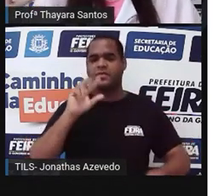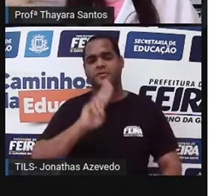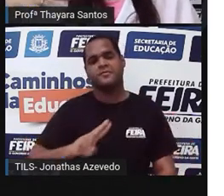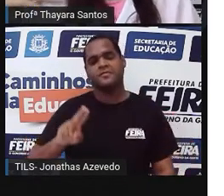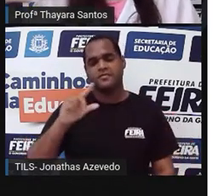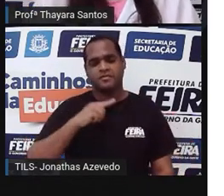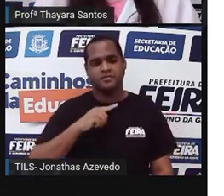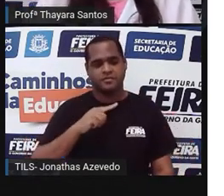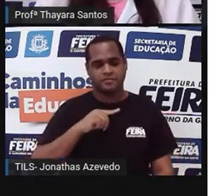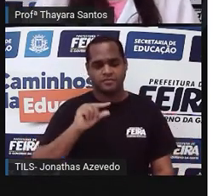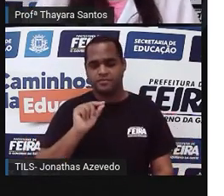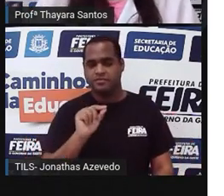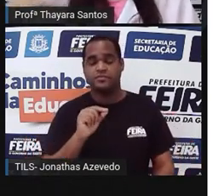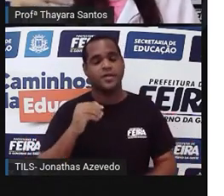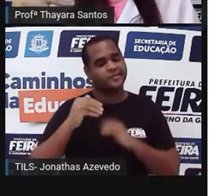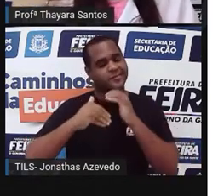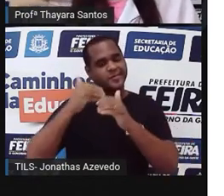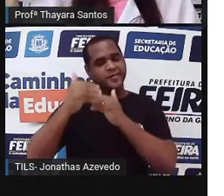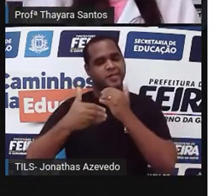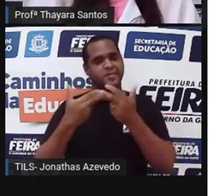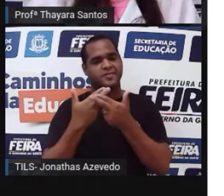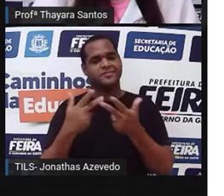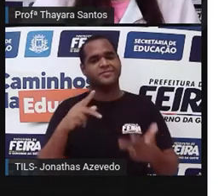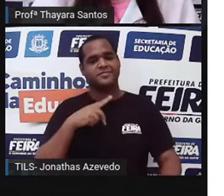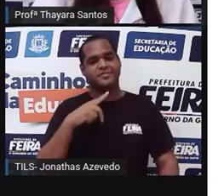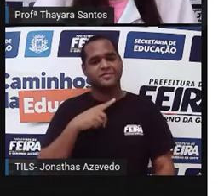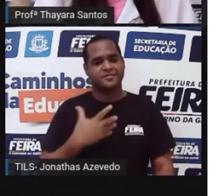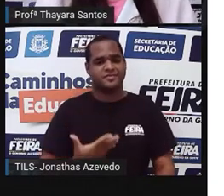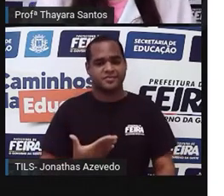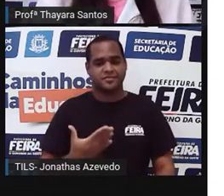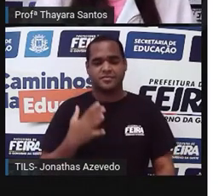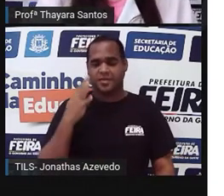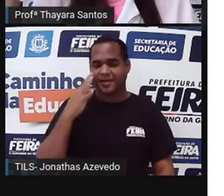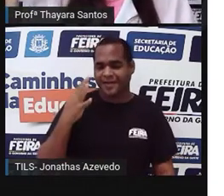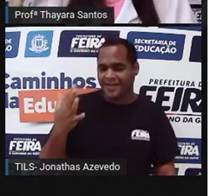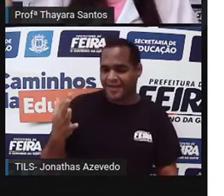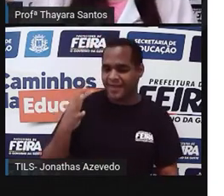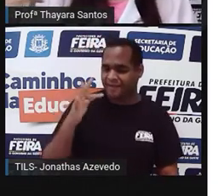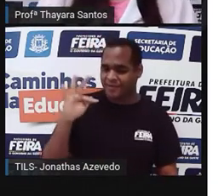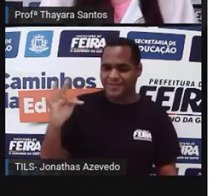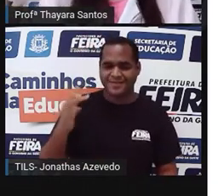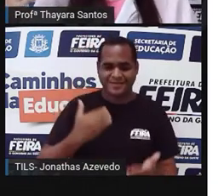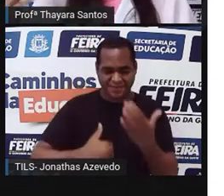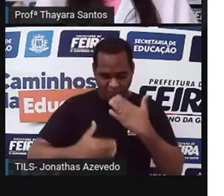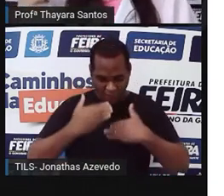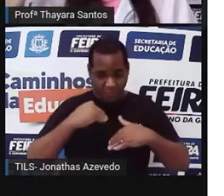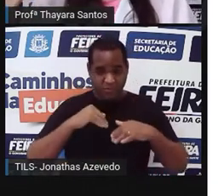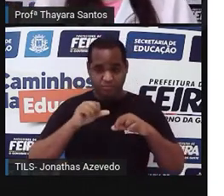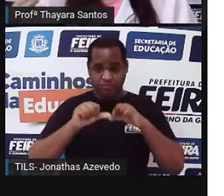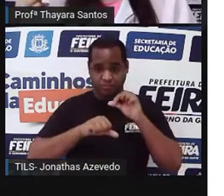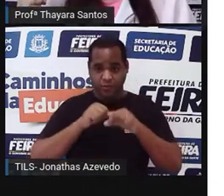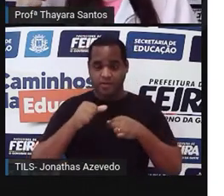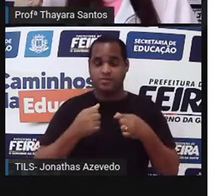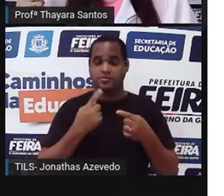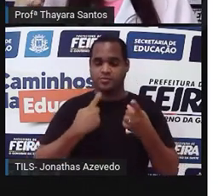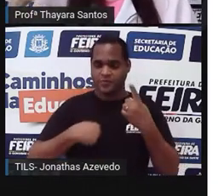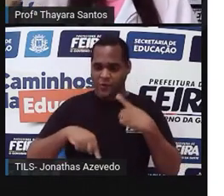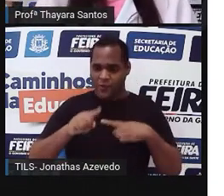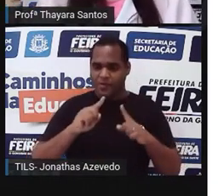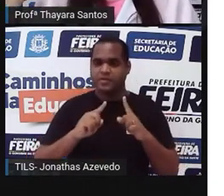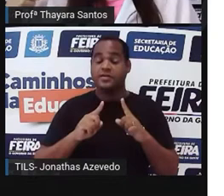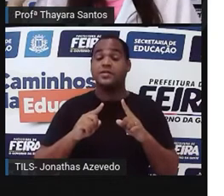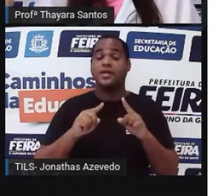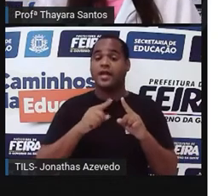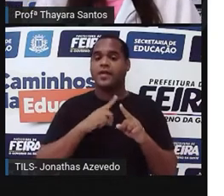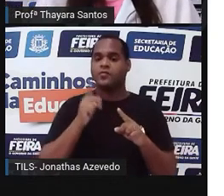estrutura e ela vai crescer de fato. Então, na fisiologia isso se aplica, se eu ficar lá todos os dias malhando, treinando, eu vou